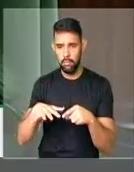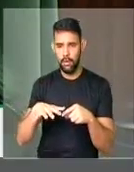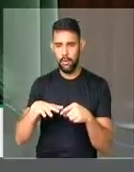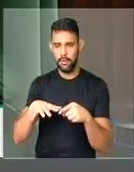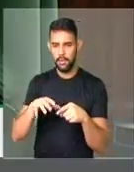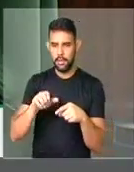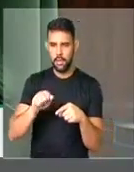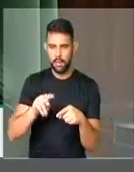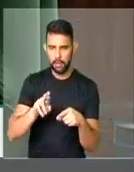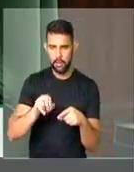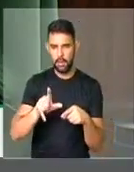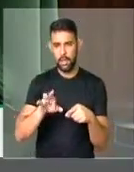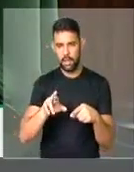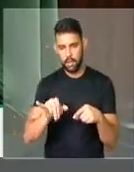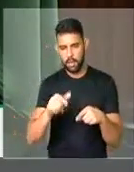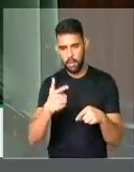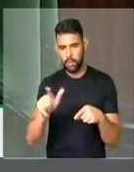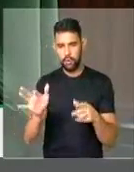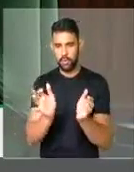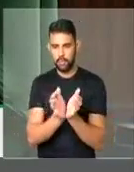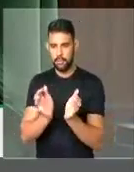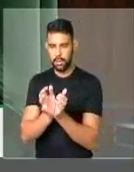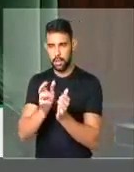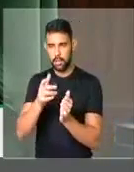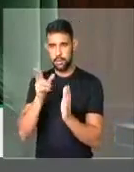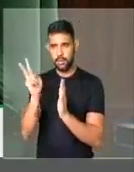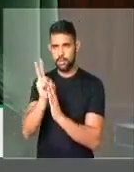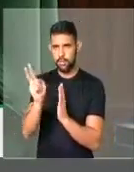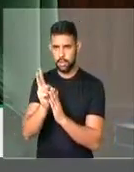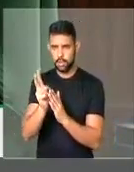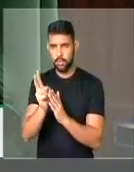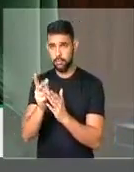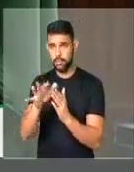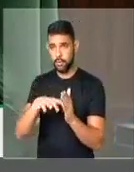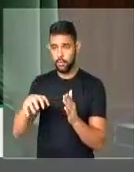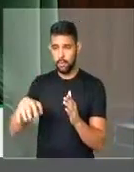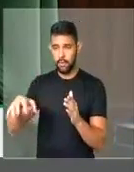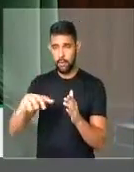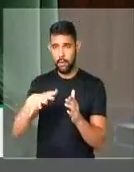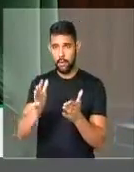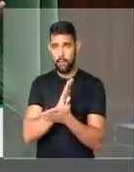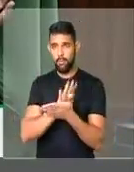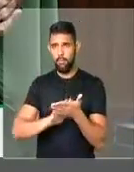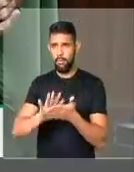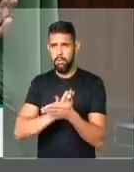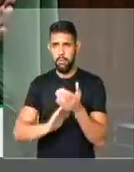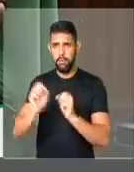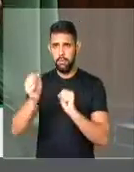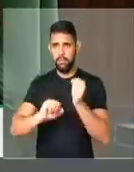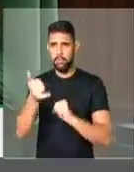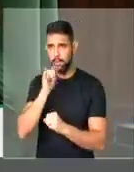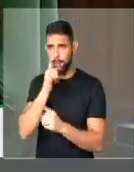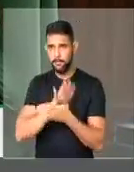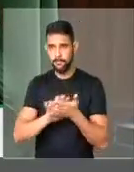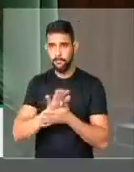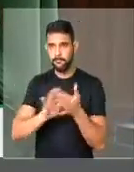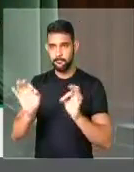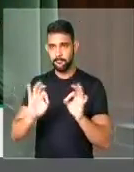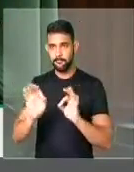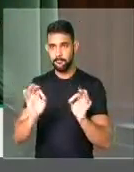Isatruari e outras comunidades indígenas, e sem produzir energia,